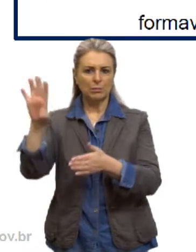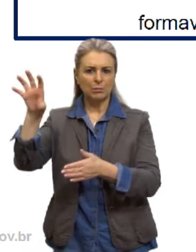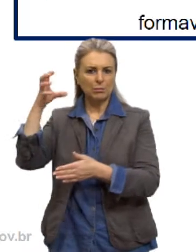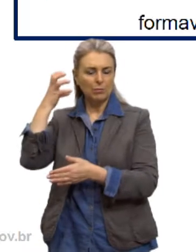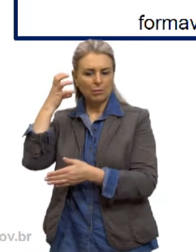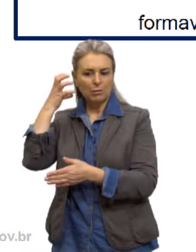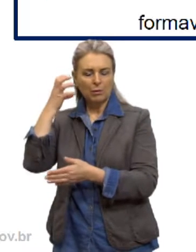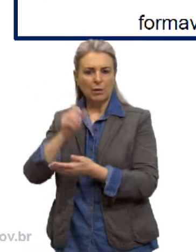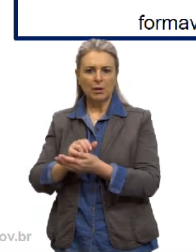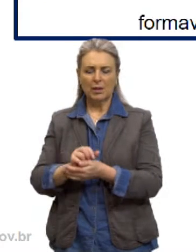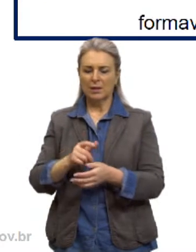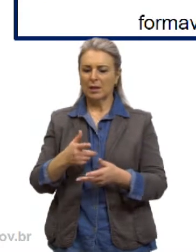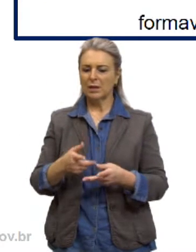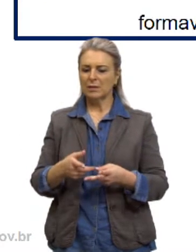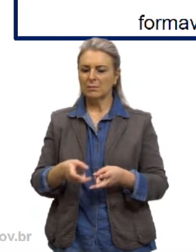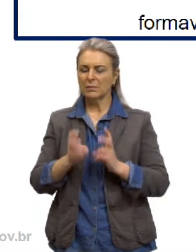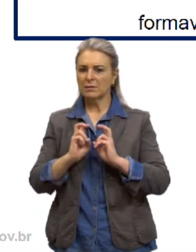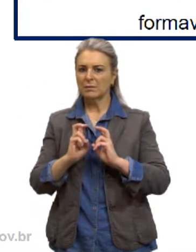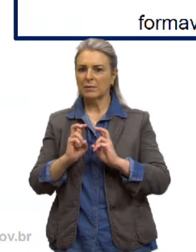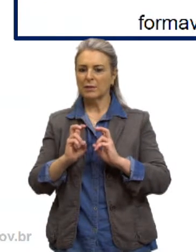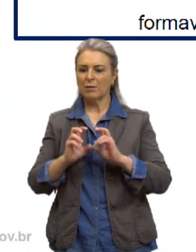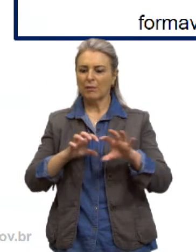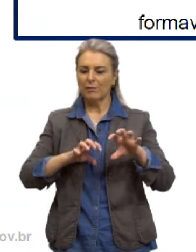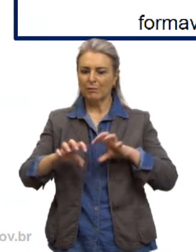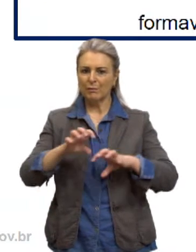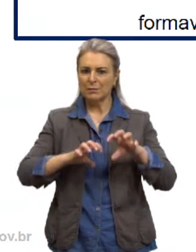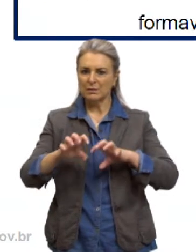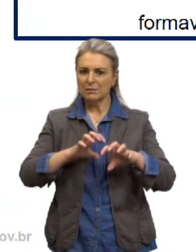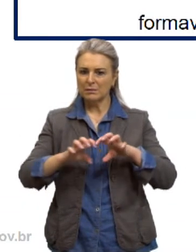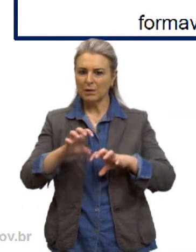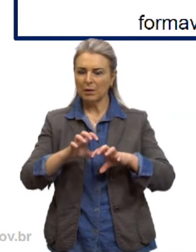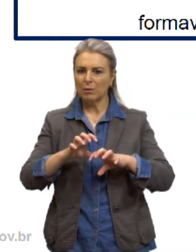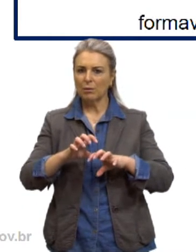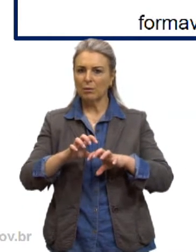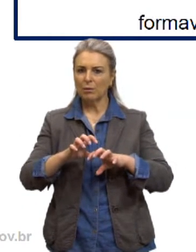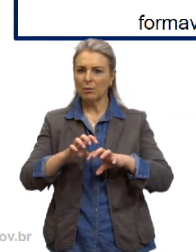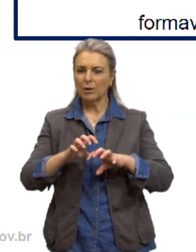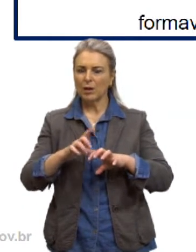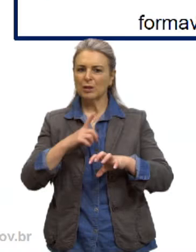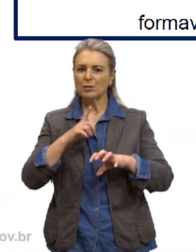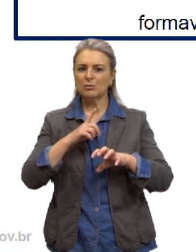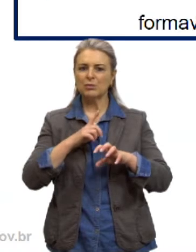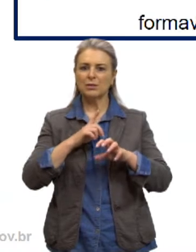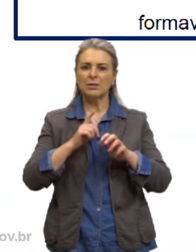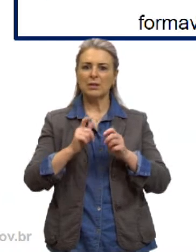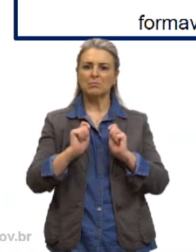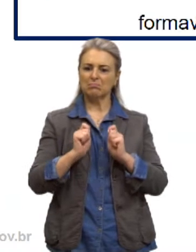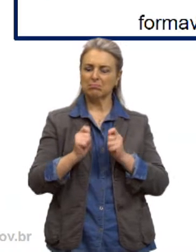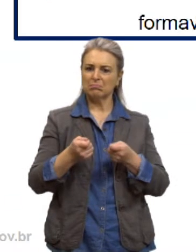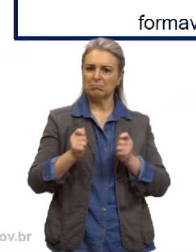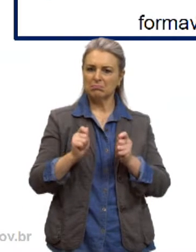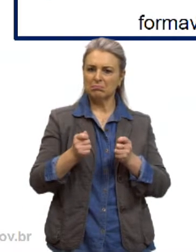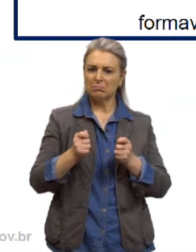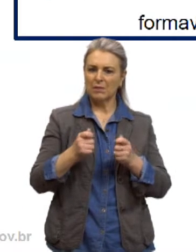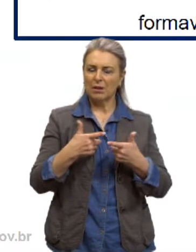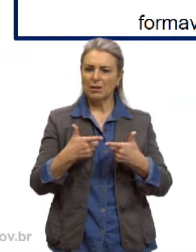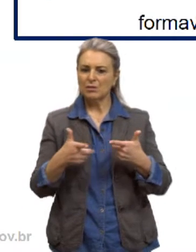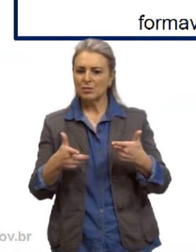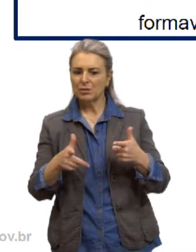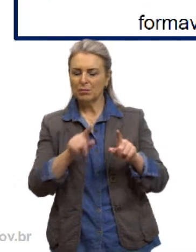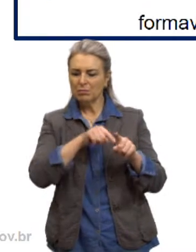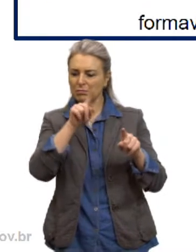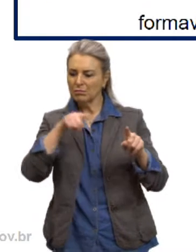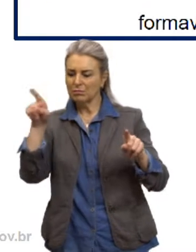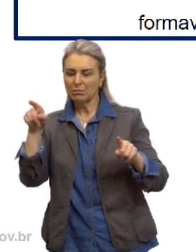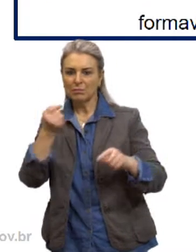concluíram que a vibração das cordas produzia uma frequência. E essa frequência também formava uma sequência